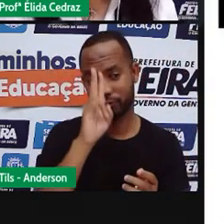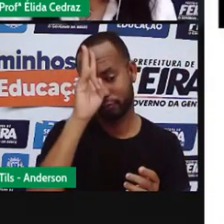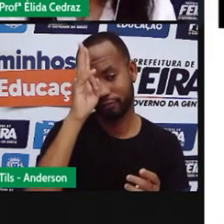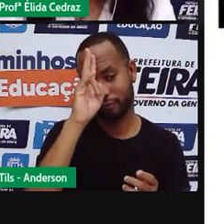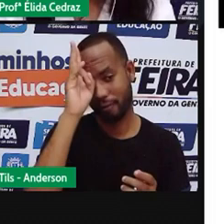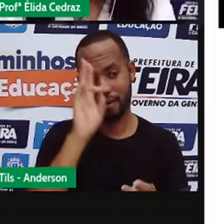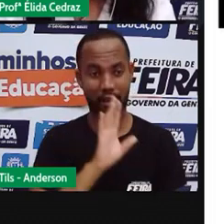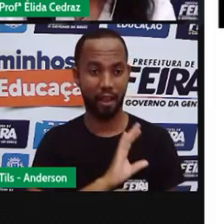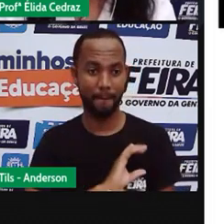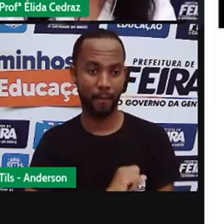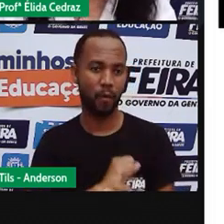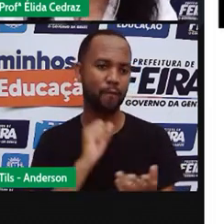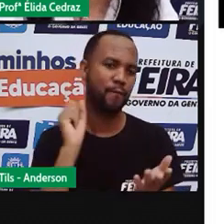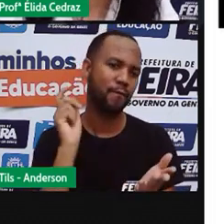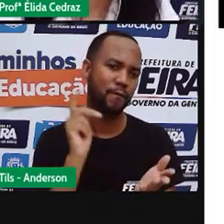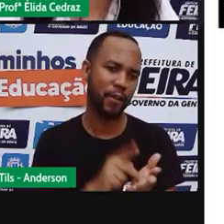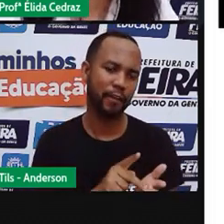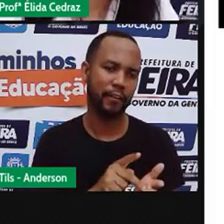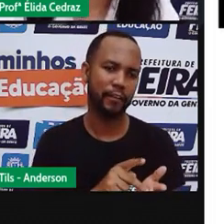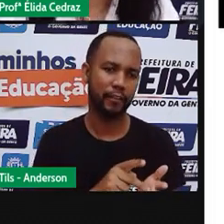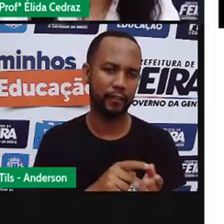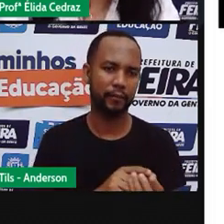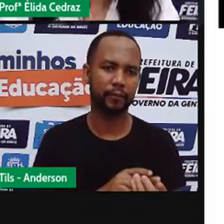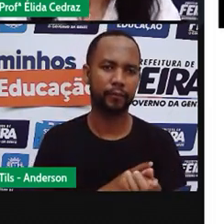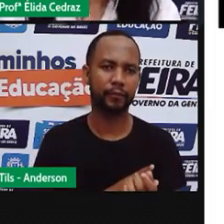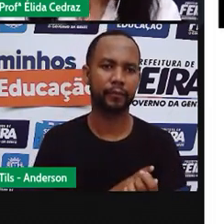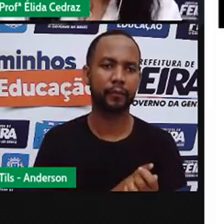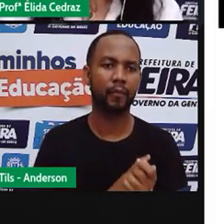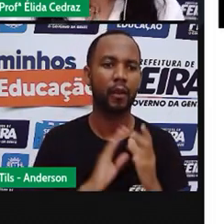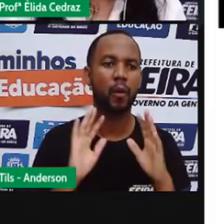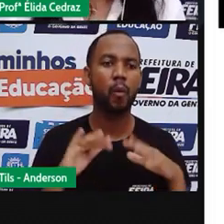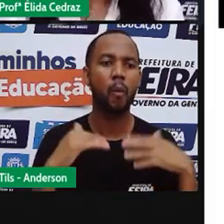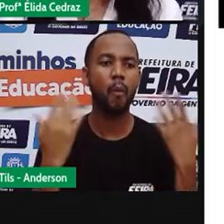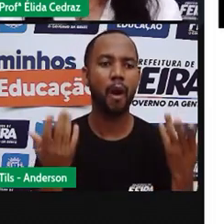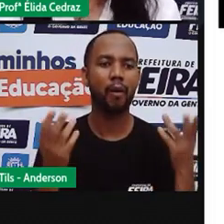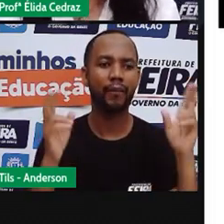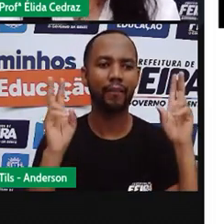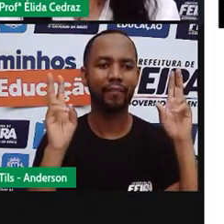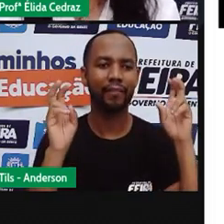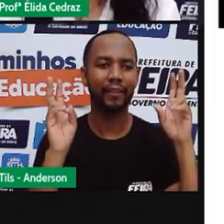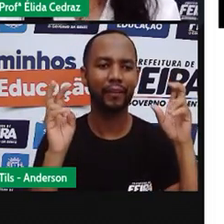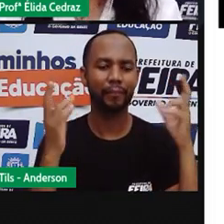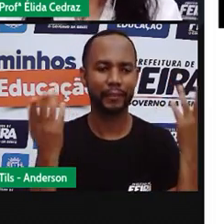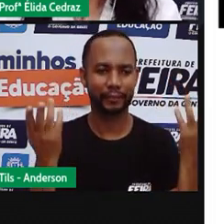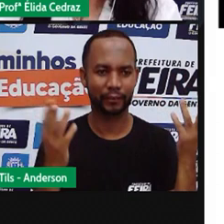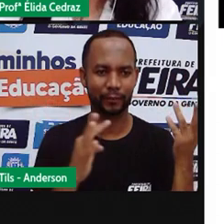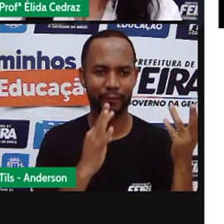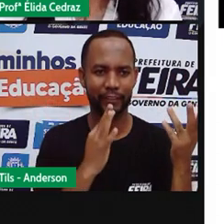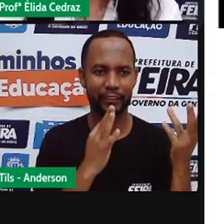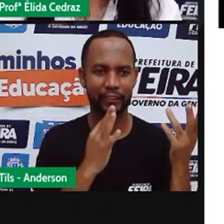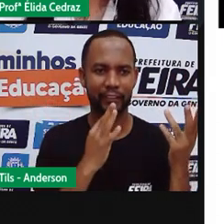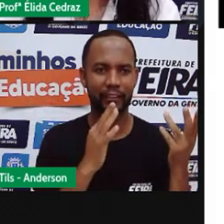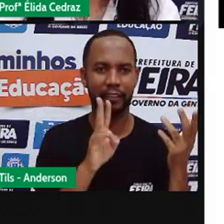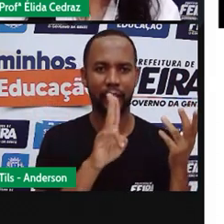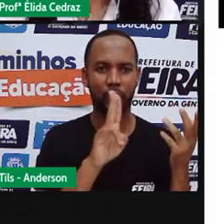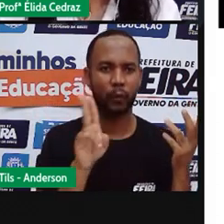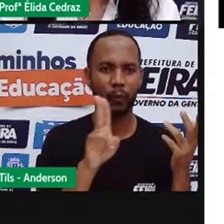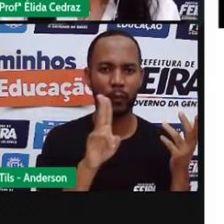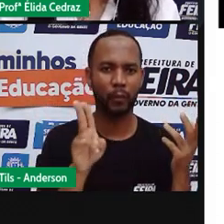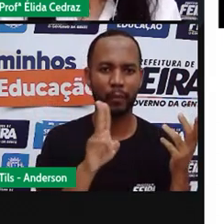castelo. Qual é o título desse ponto? Esse ponto já é conhecido. O nome do